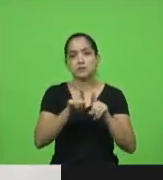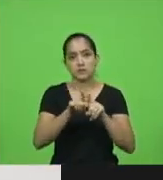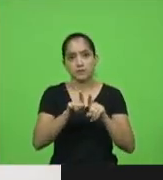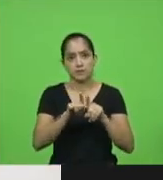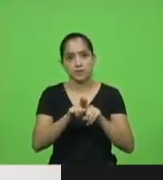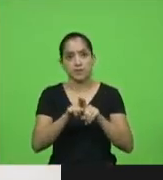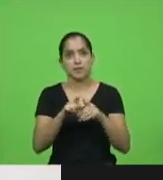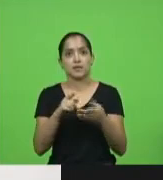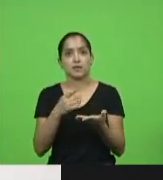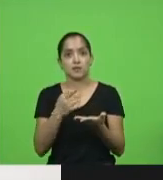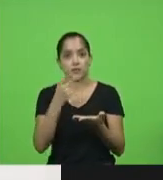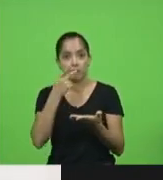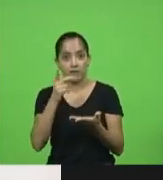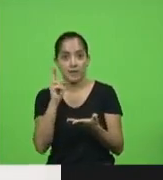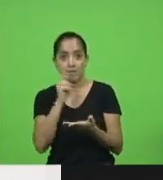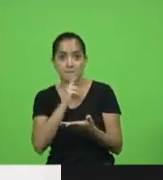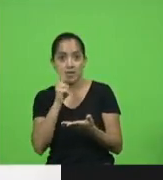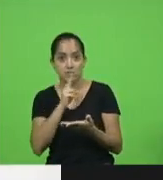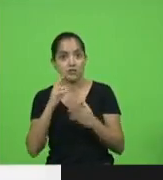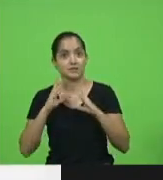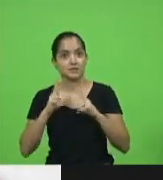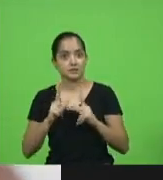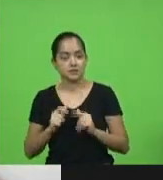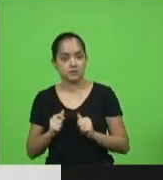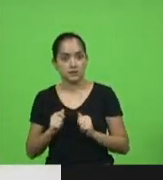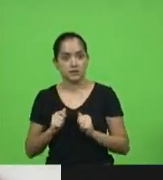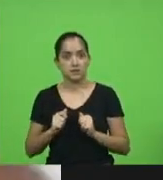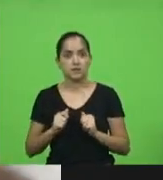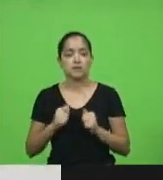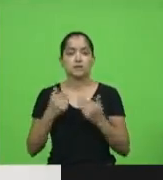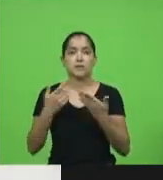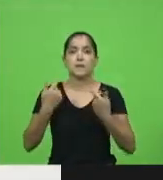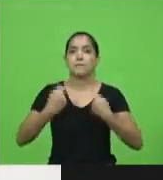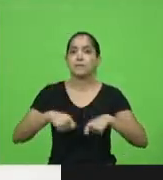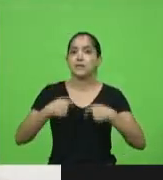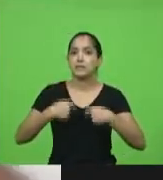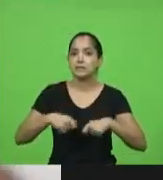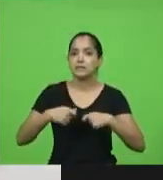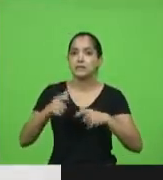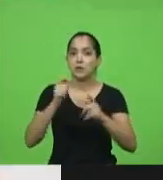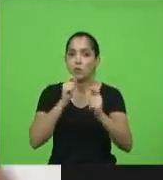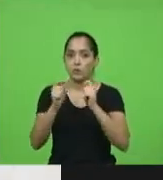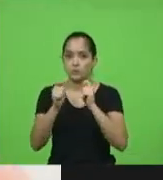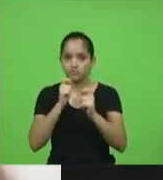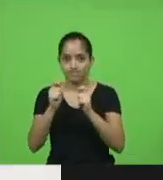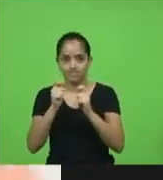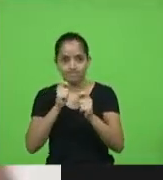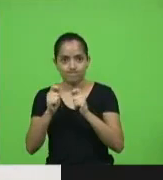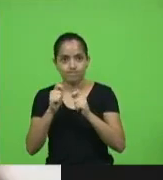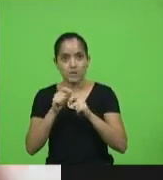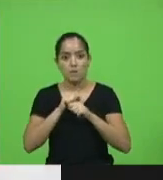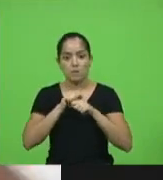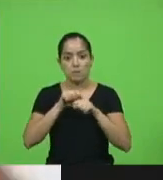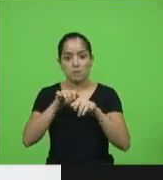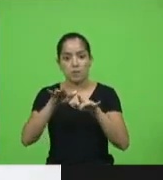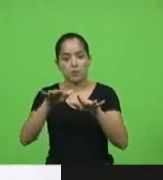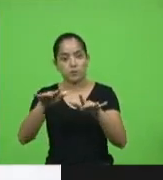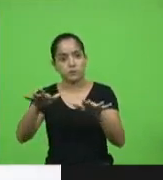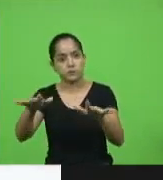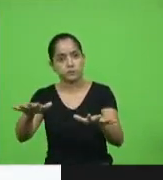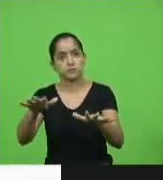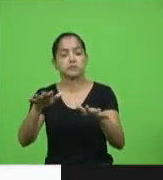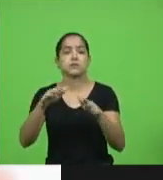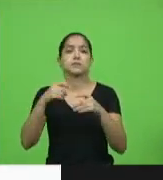em emergência sanitária falo que precisamos conter a proliferação do covid